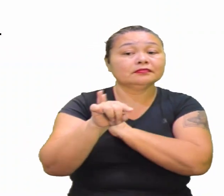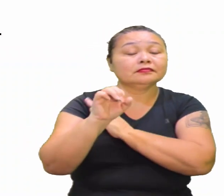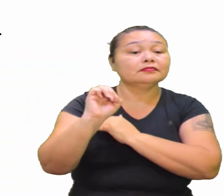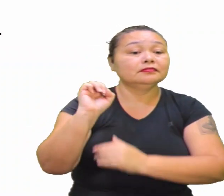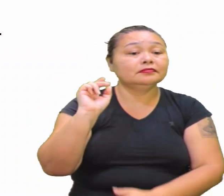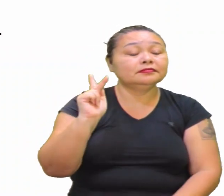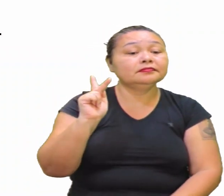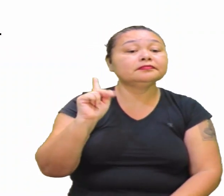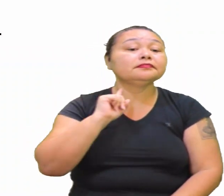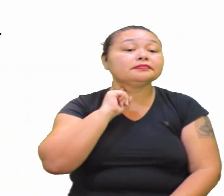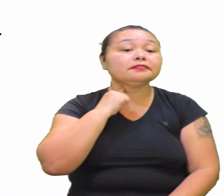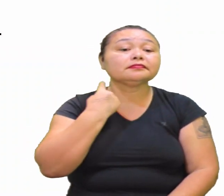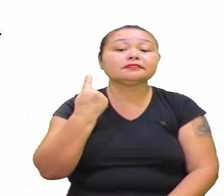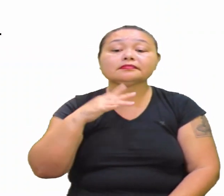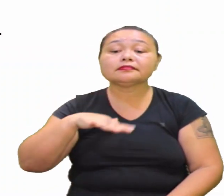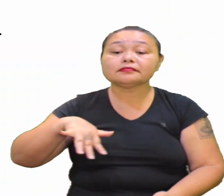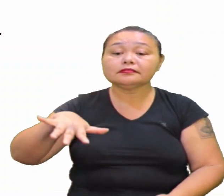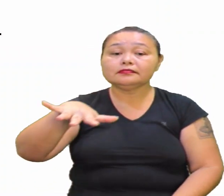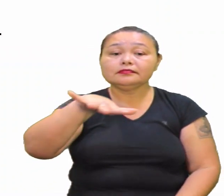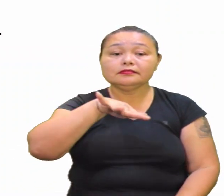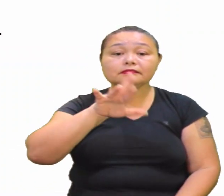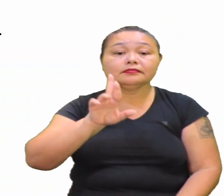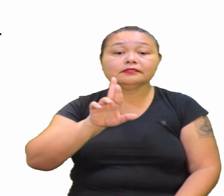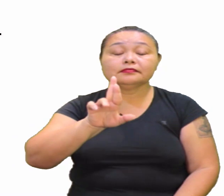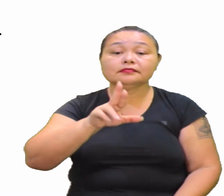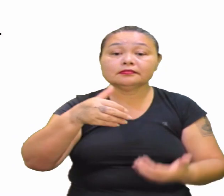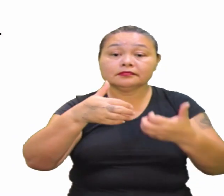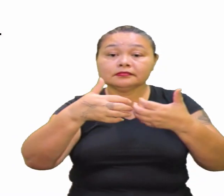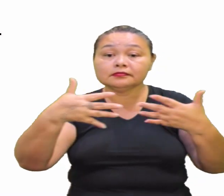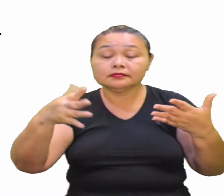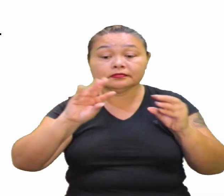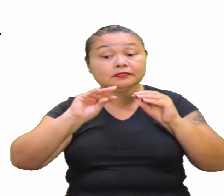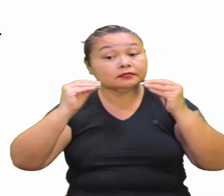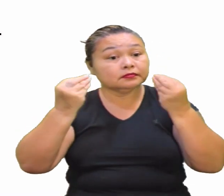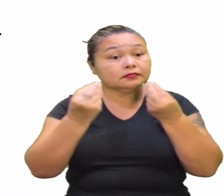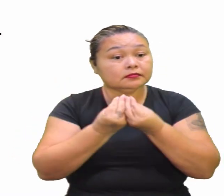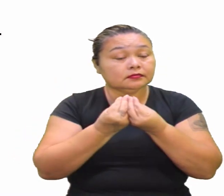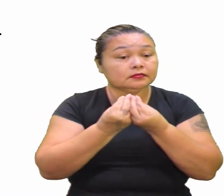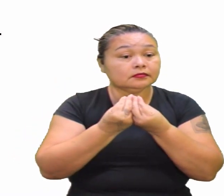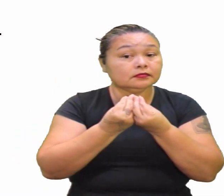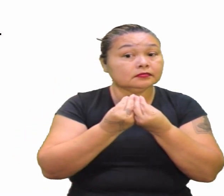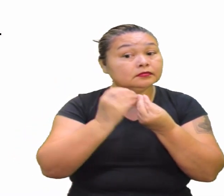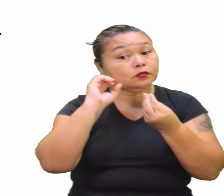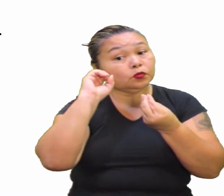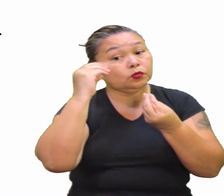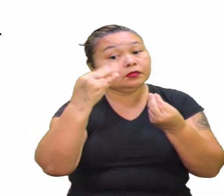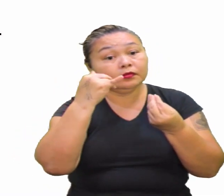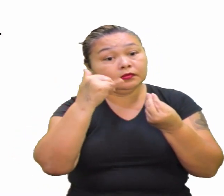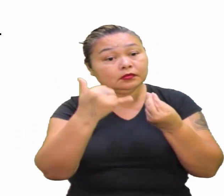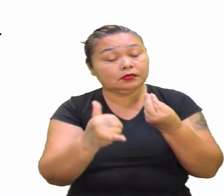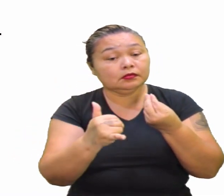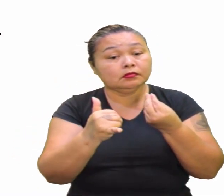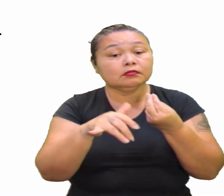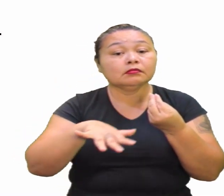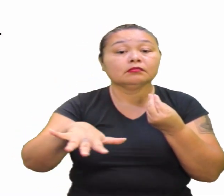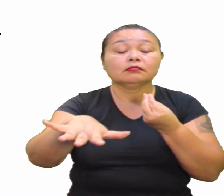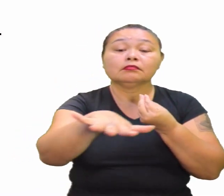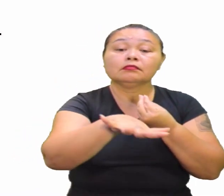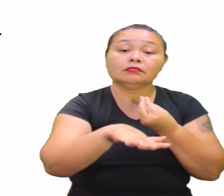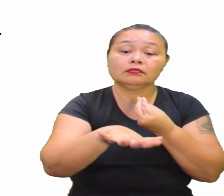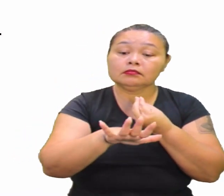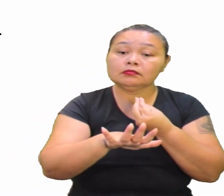A poluição ambiental Refere-se à introdução De substâncias Ou energia Num